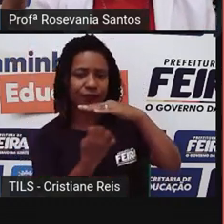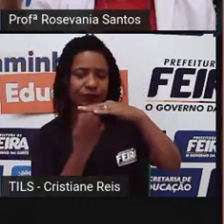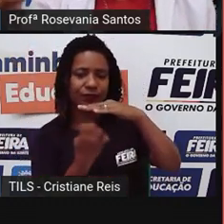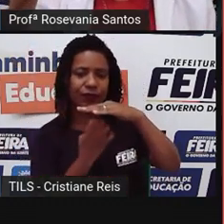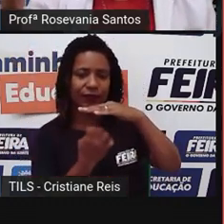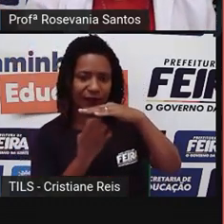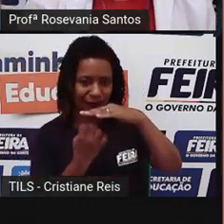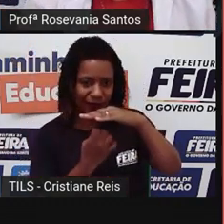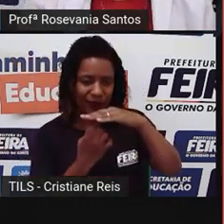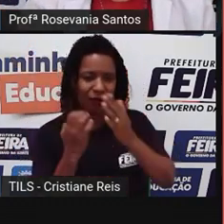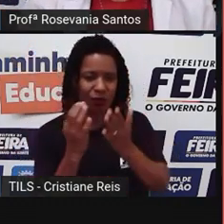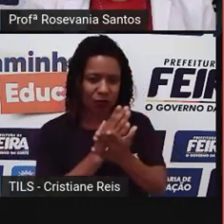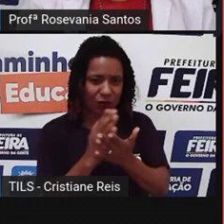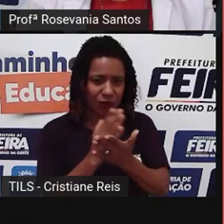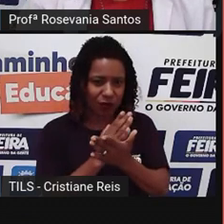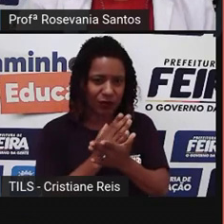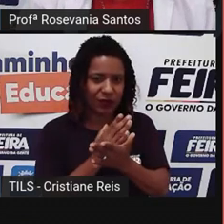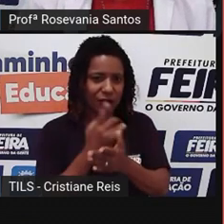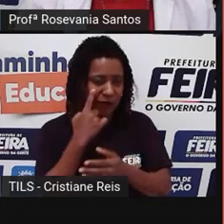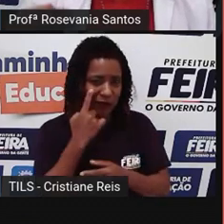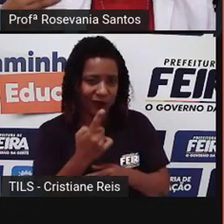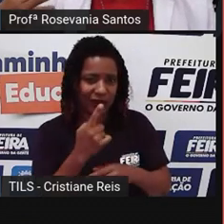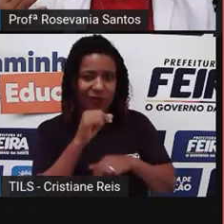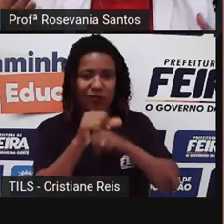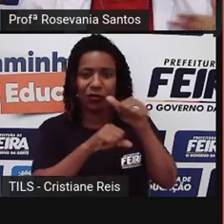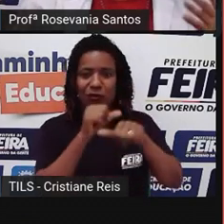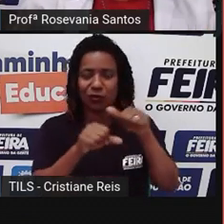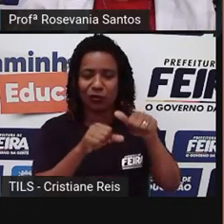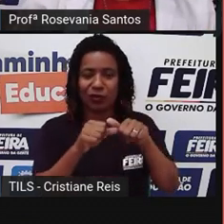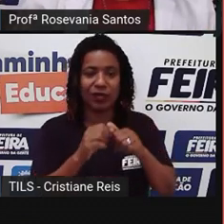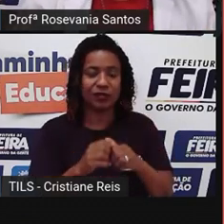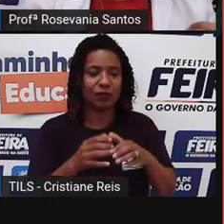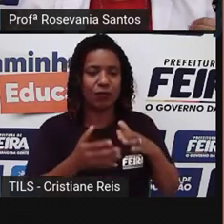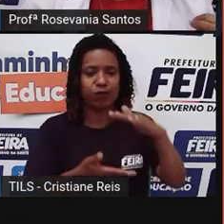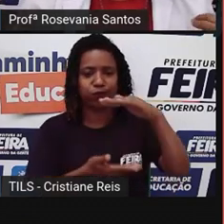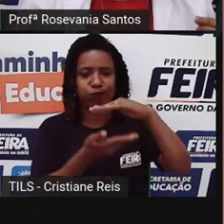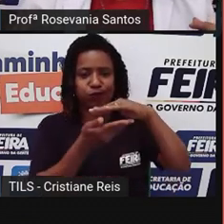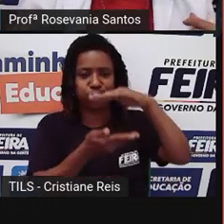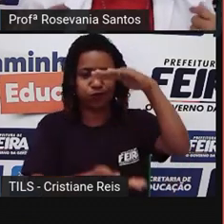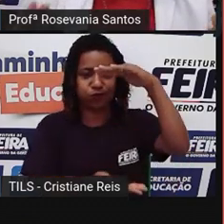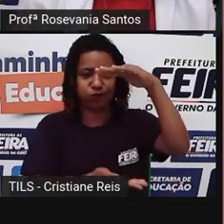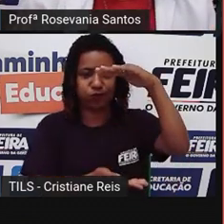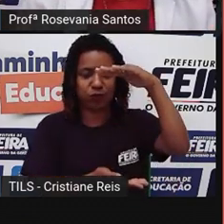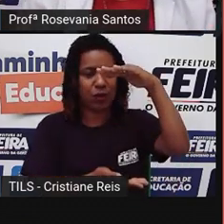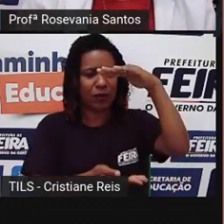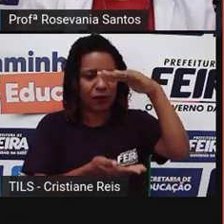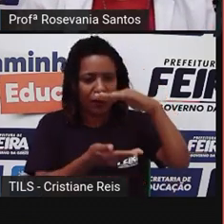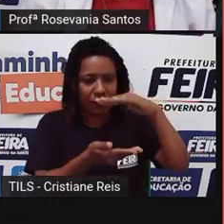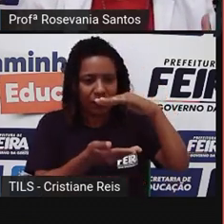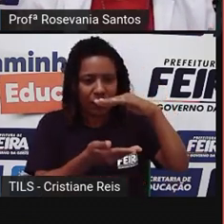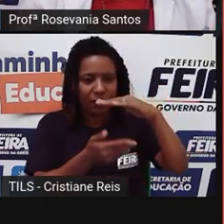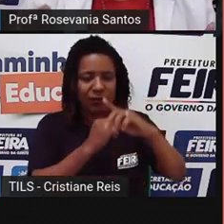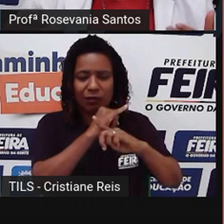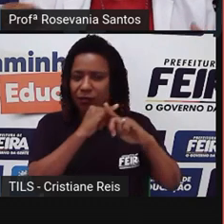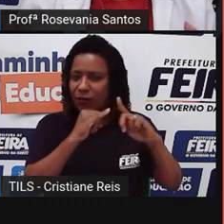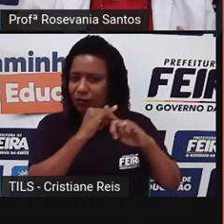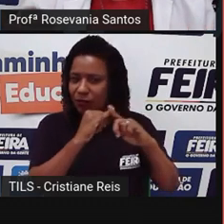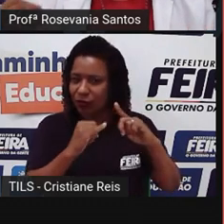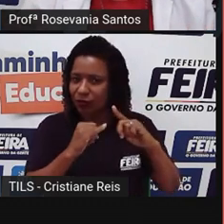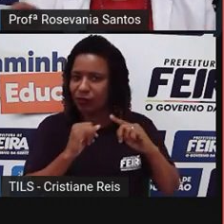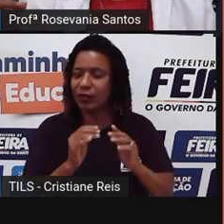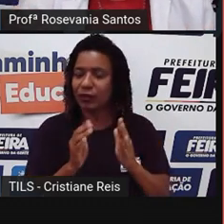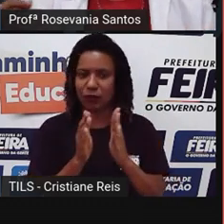a quantidade de produtos que vêm, porque a gente está vivendo um momento, né? De escassez dessas